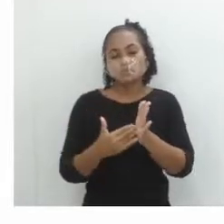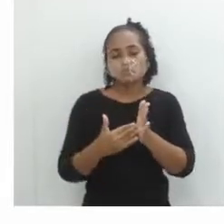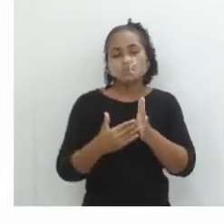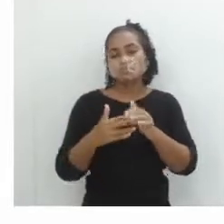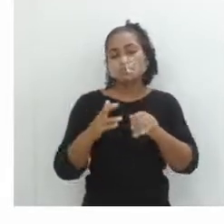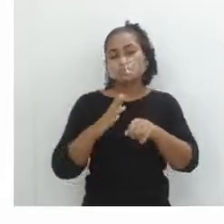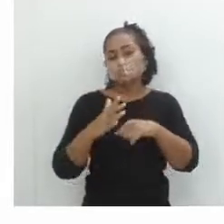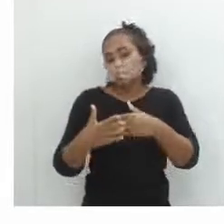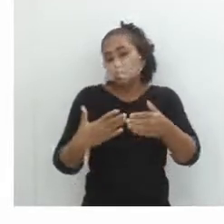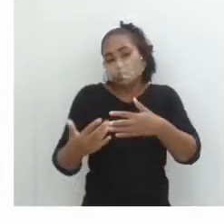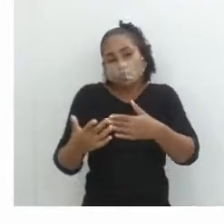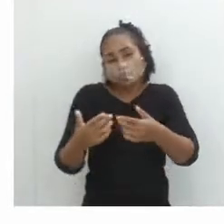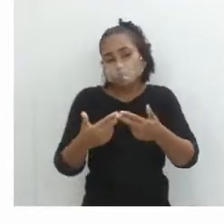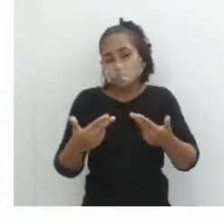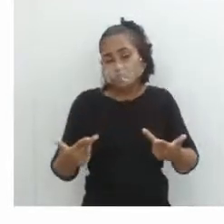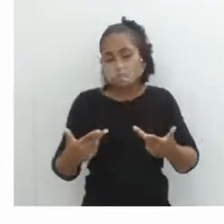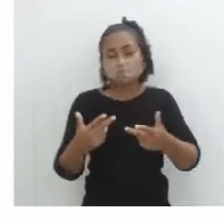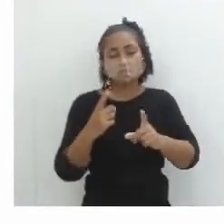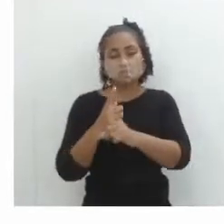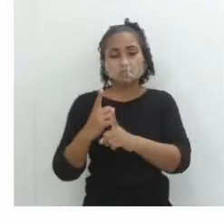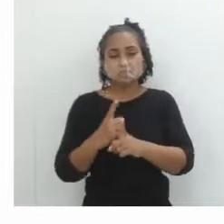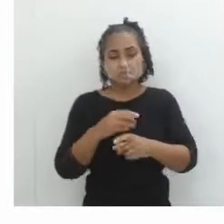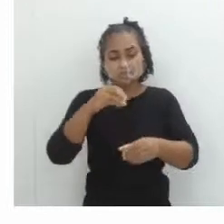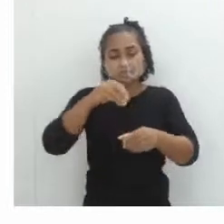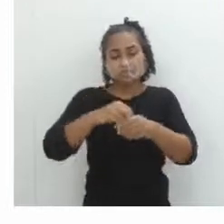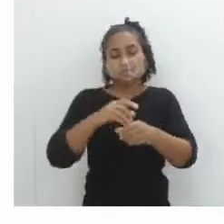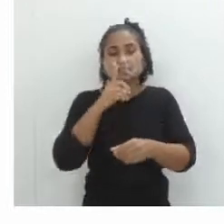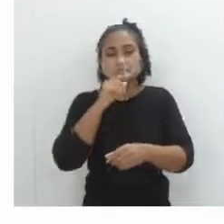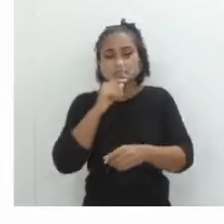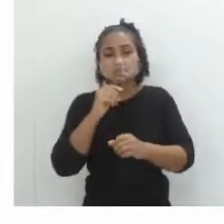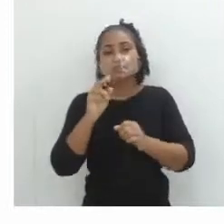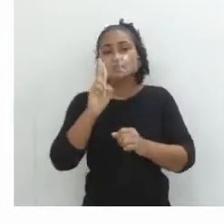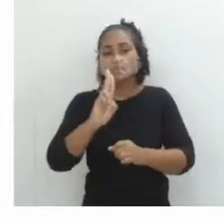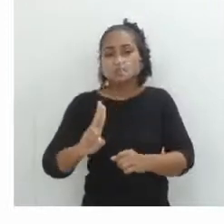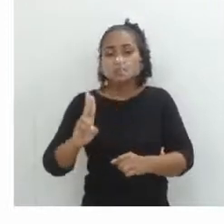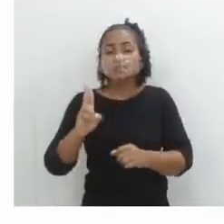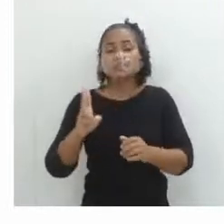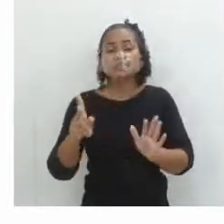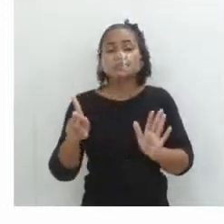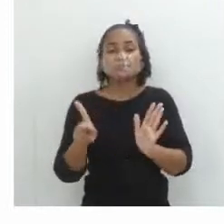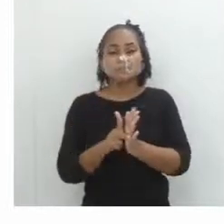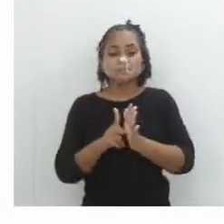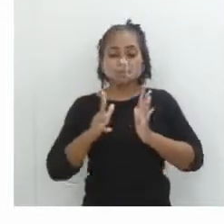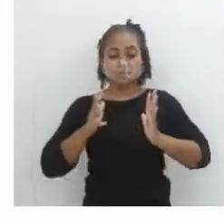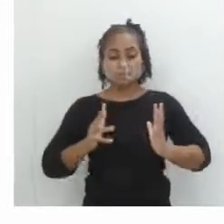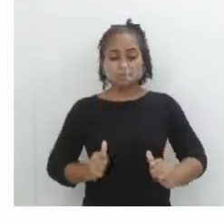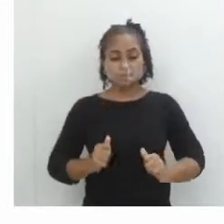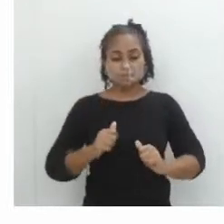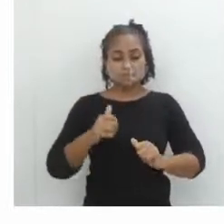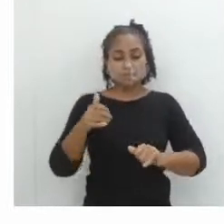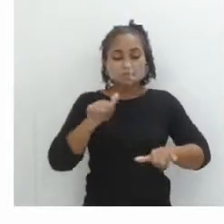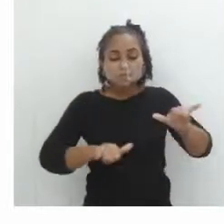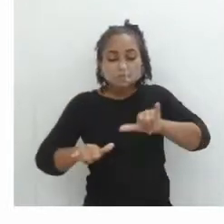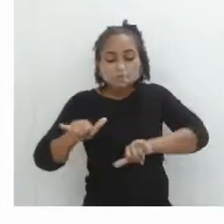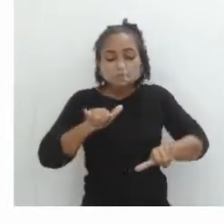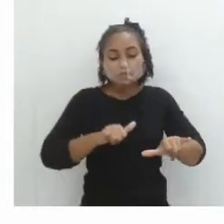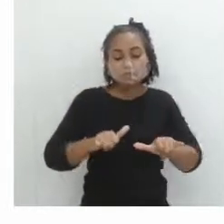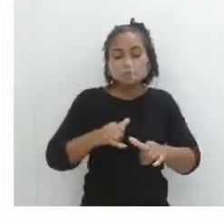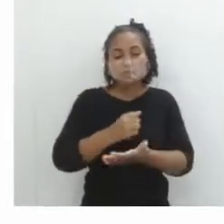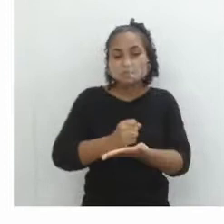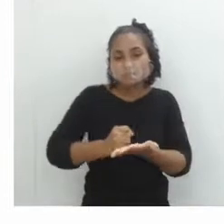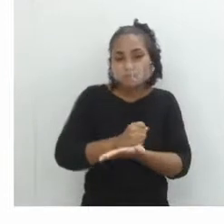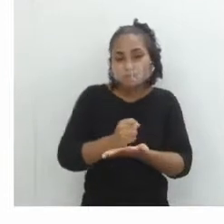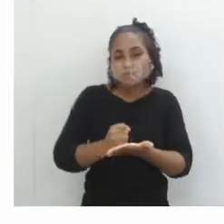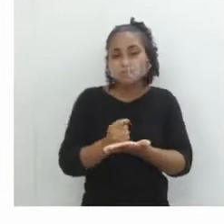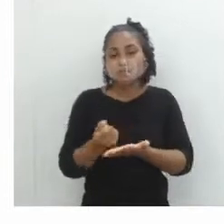qualquer substância que são encontradas dentro da água. Ela é usada em limpeza de laboratório, em pesquisas, fabricação de